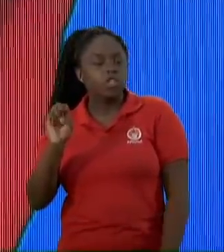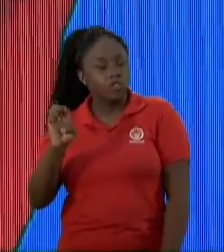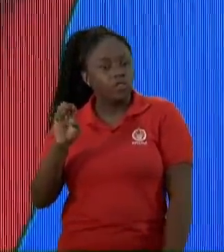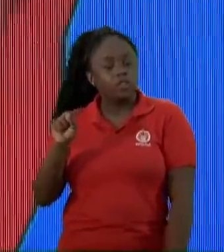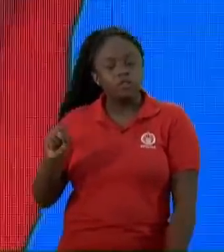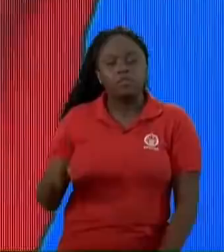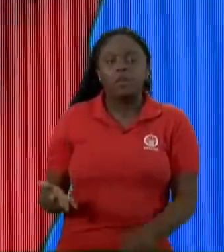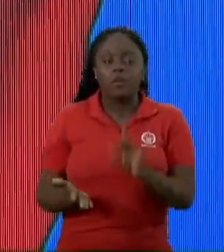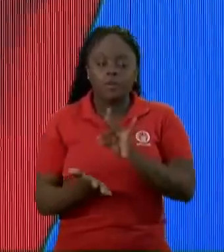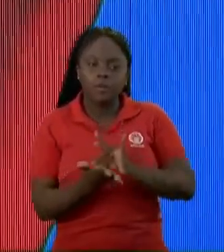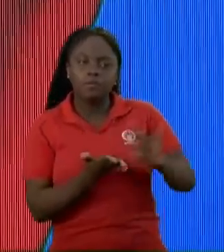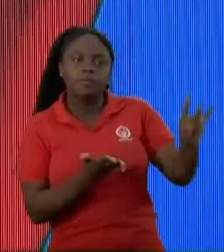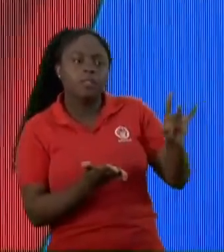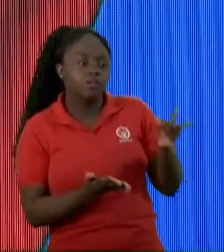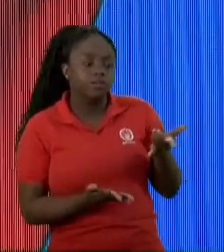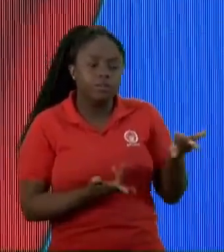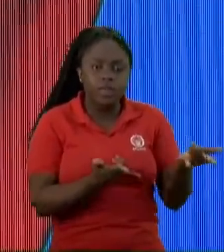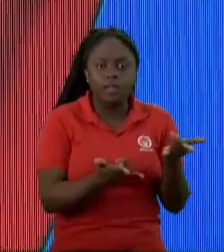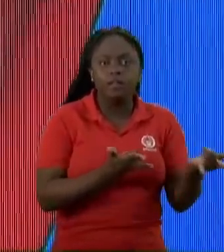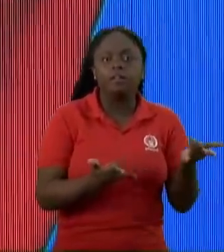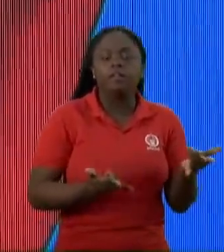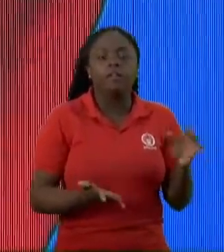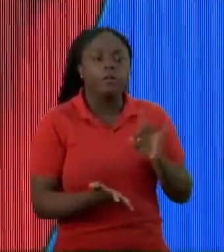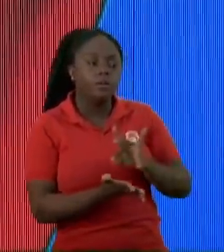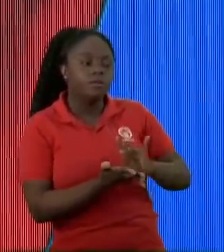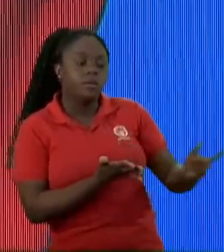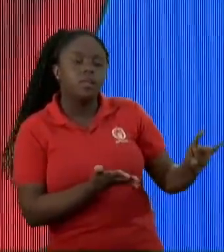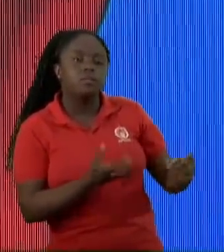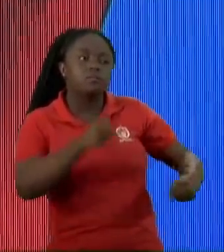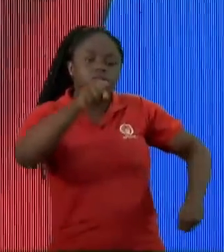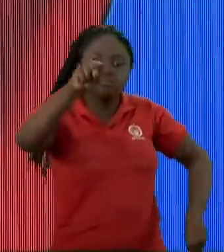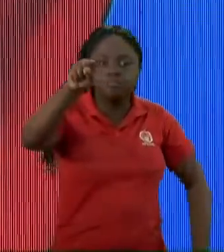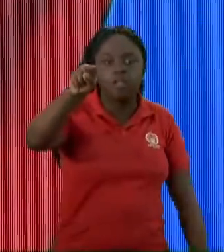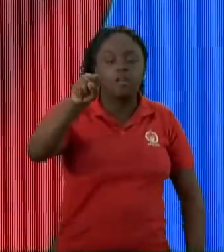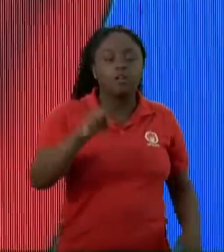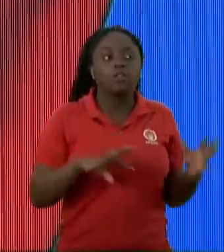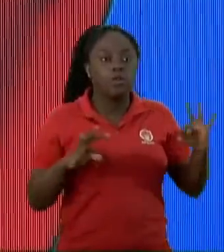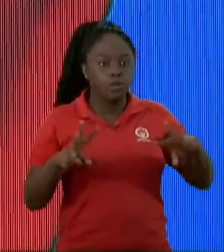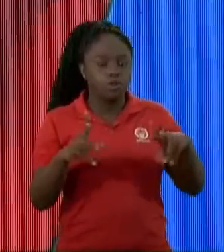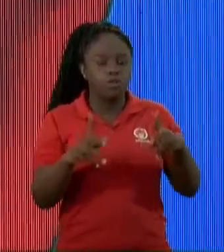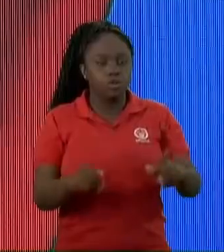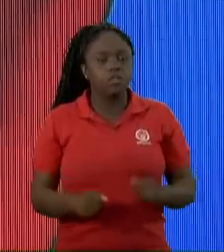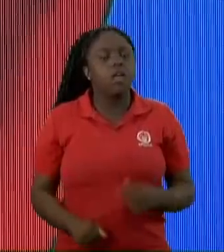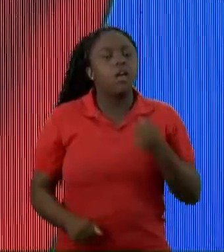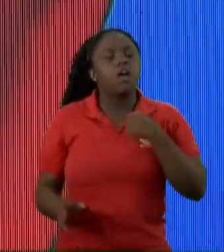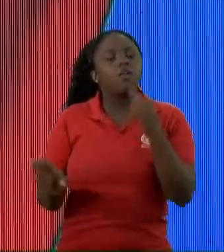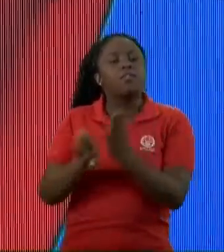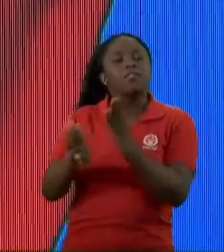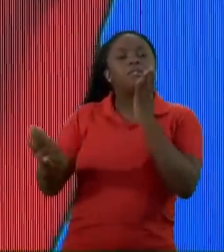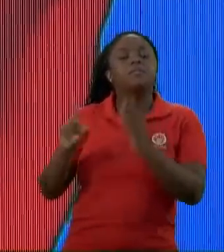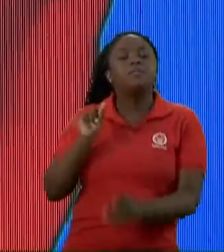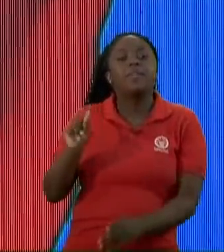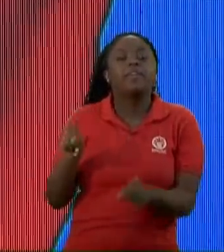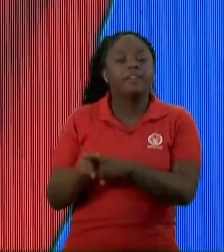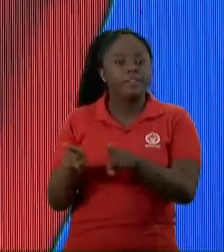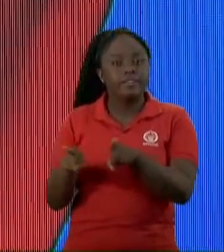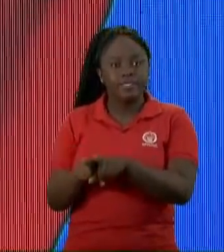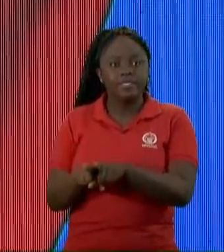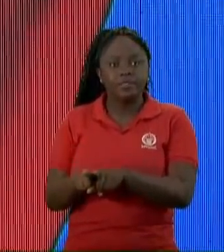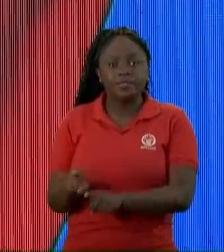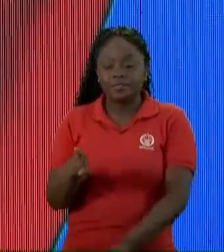Do Batman Do Homem-Aranha Do Super-Homem É Todos os inimigos Sabe o eu descobri Sobre eles? Também